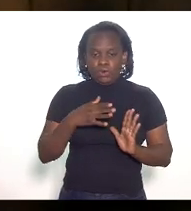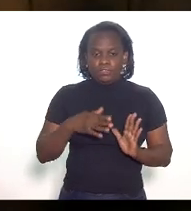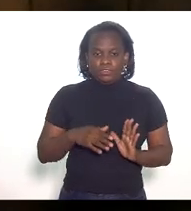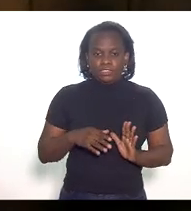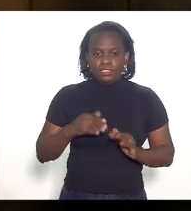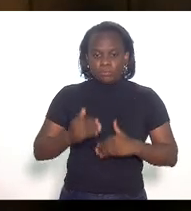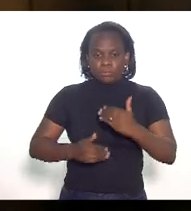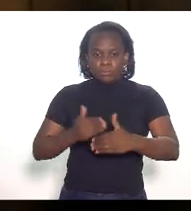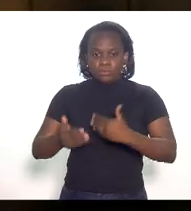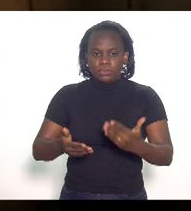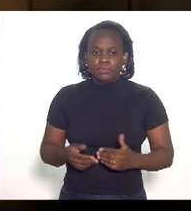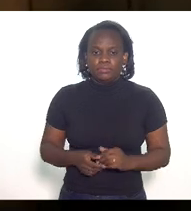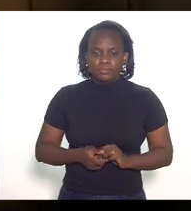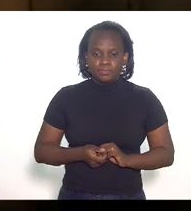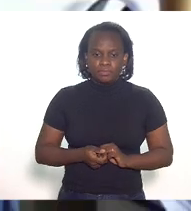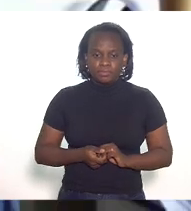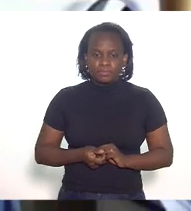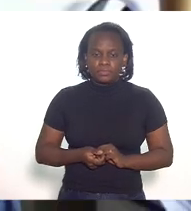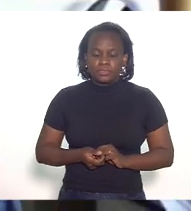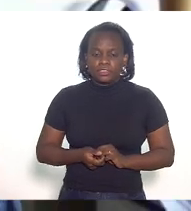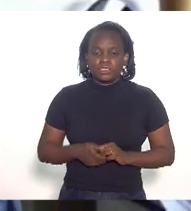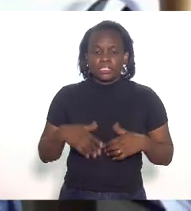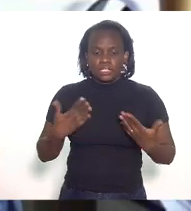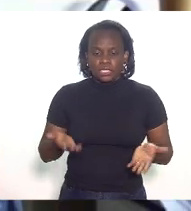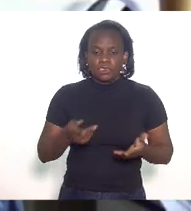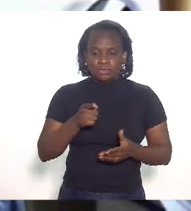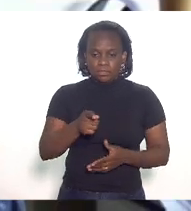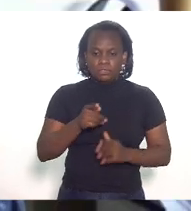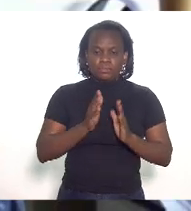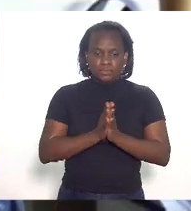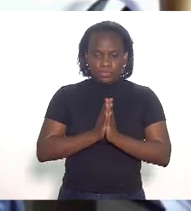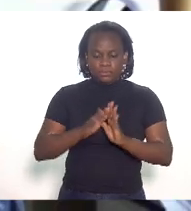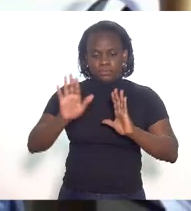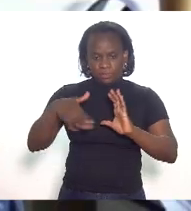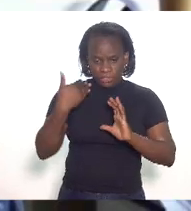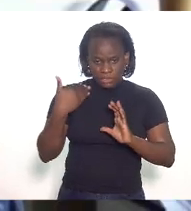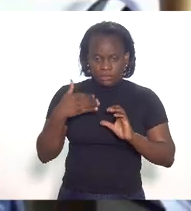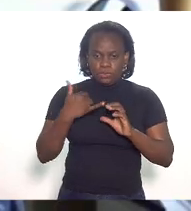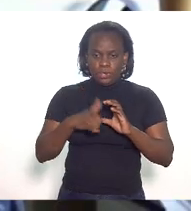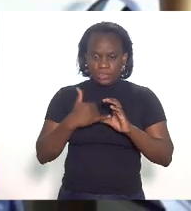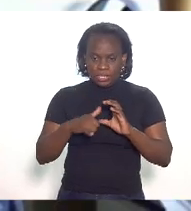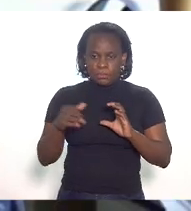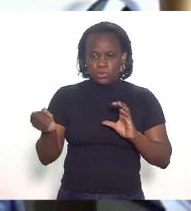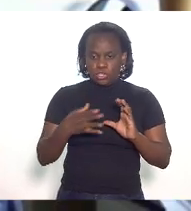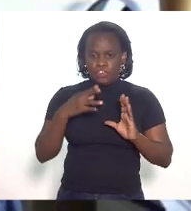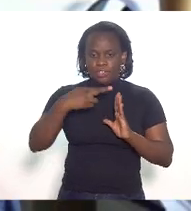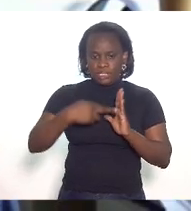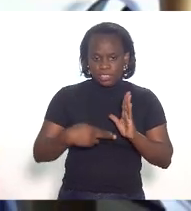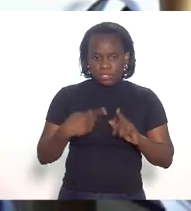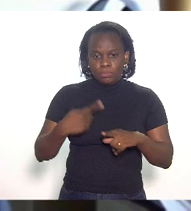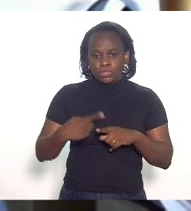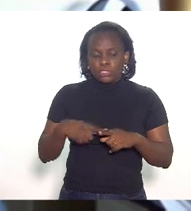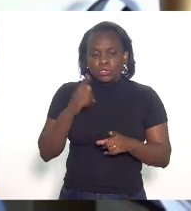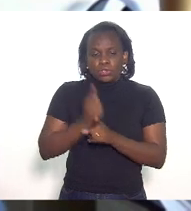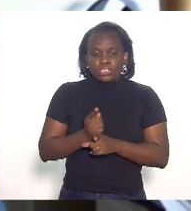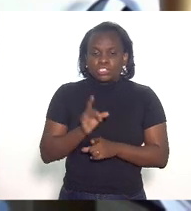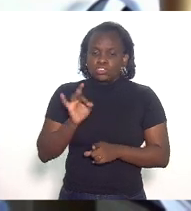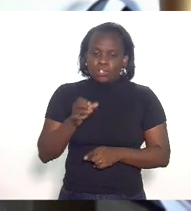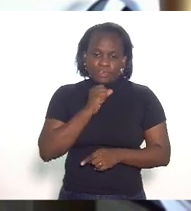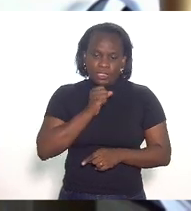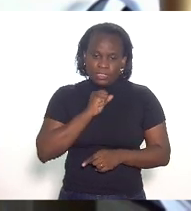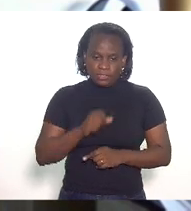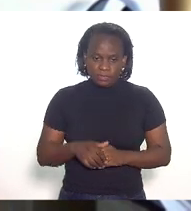as sucessivas então a senhora por favor vem para mim posar até a nova redação porque eu só encontrei a